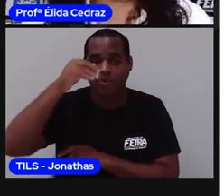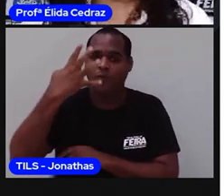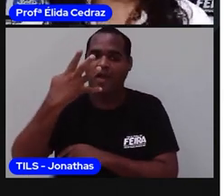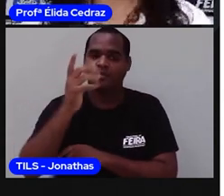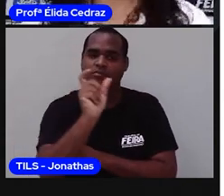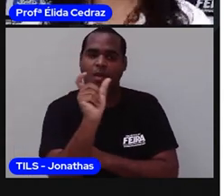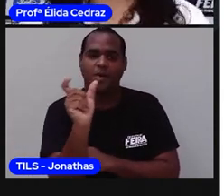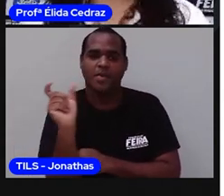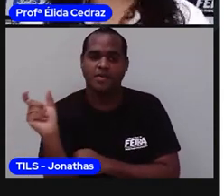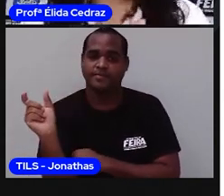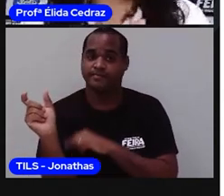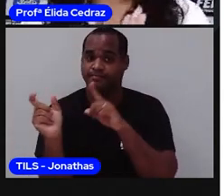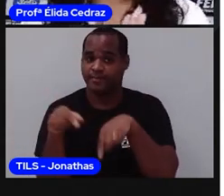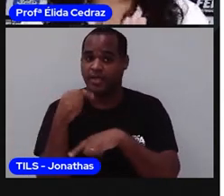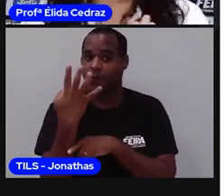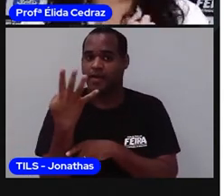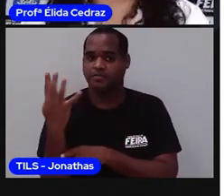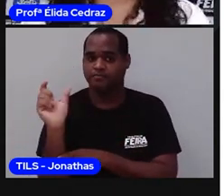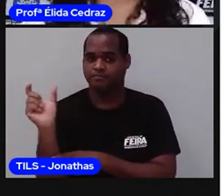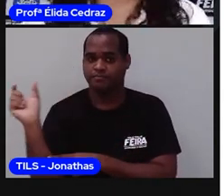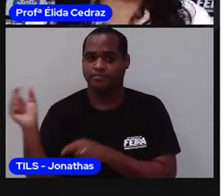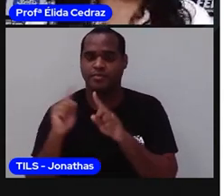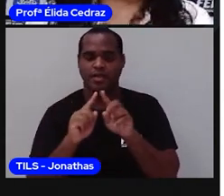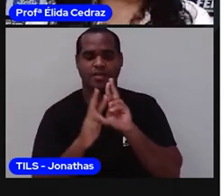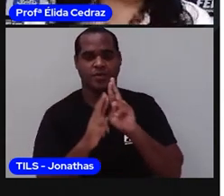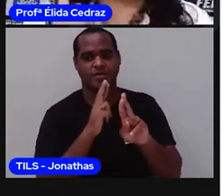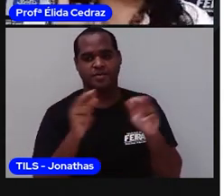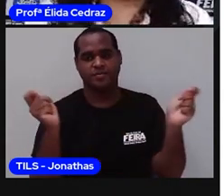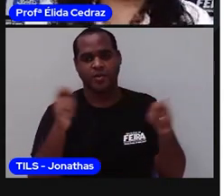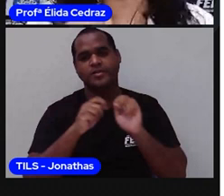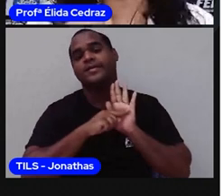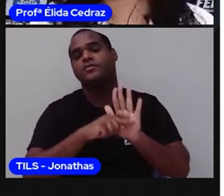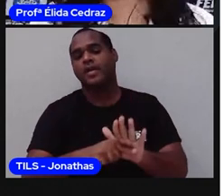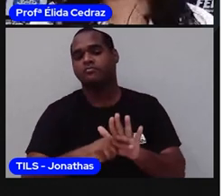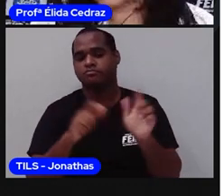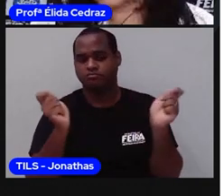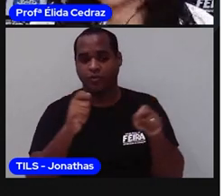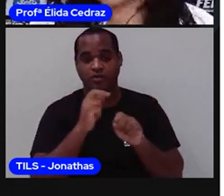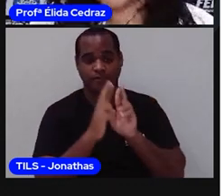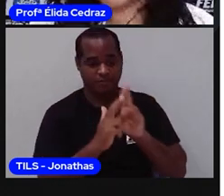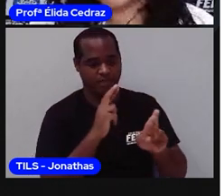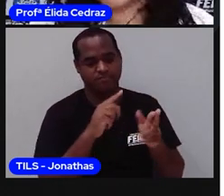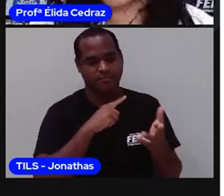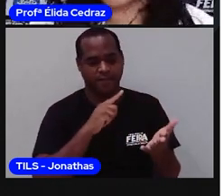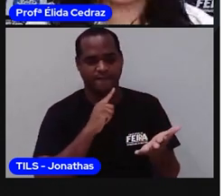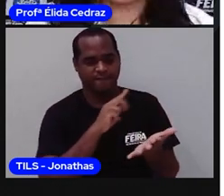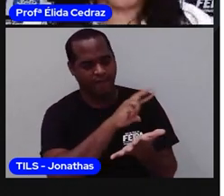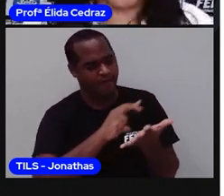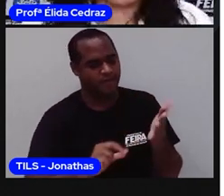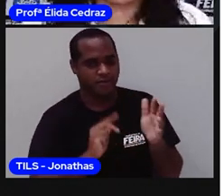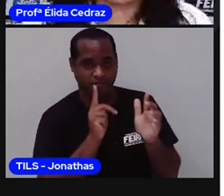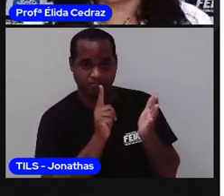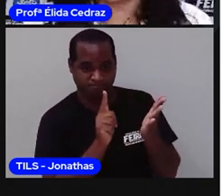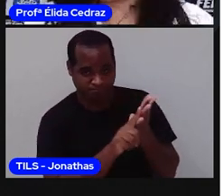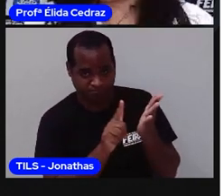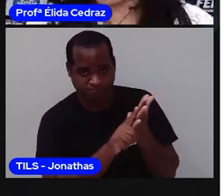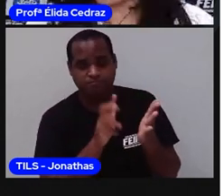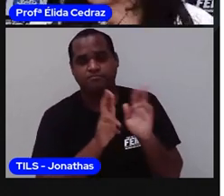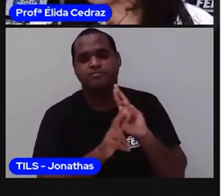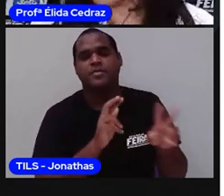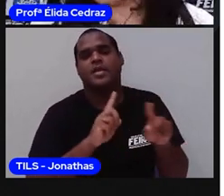palavrinhas são as respostas que vão te ajudar a responder a sua atividade. Olha só,